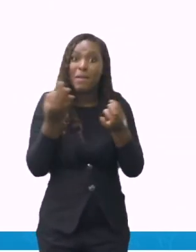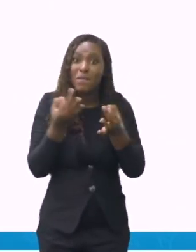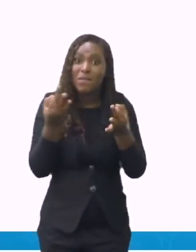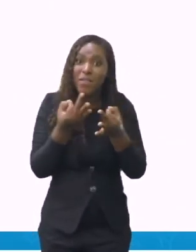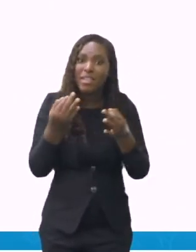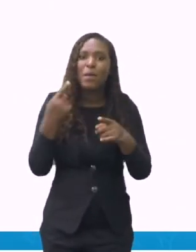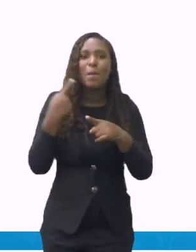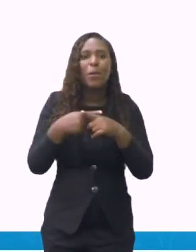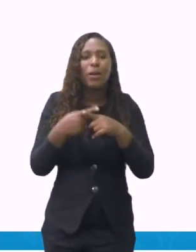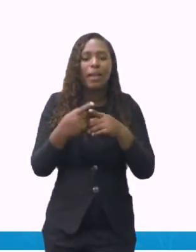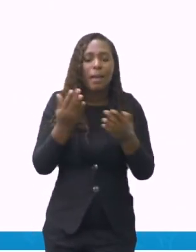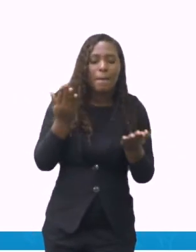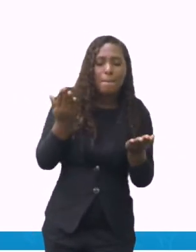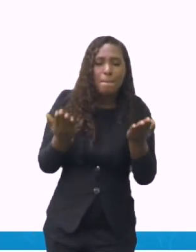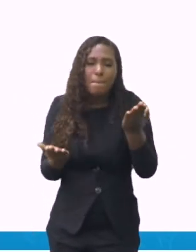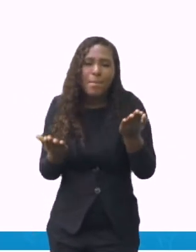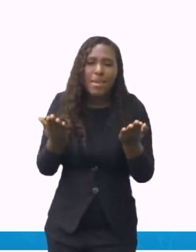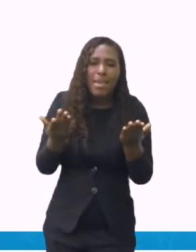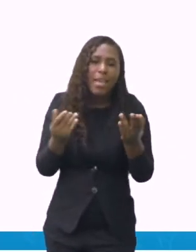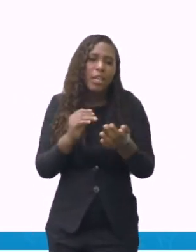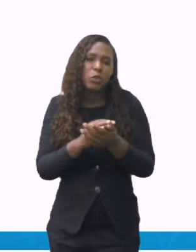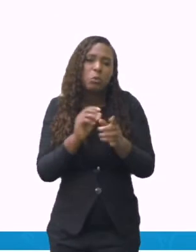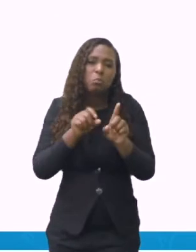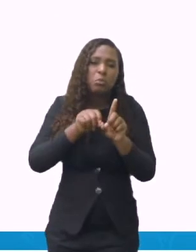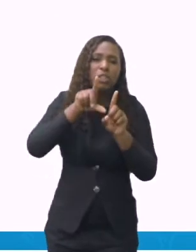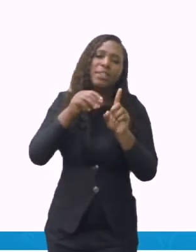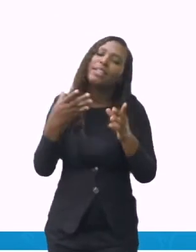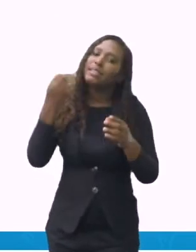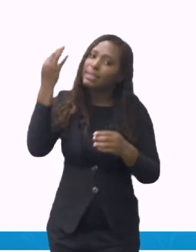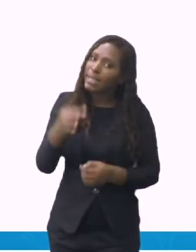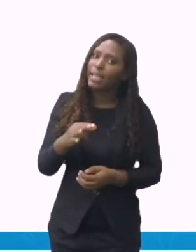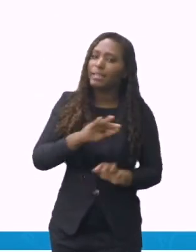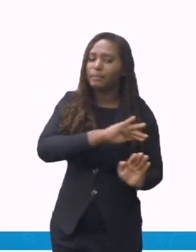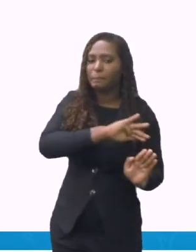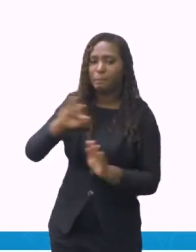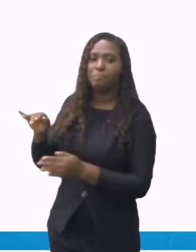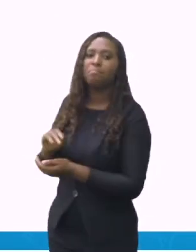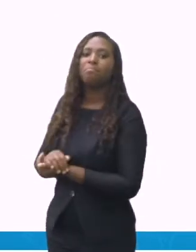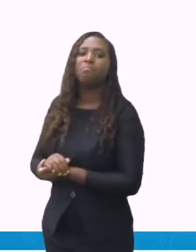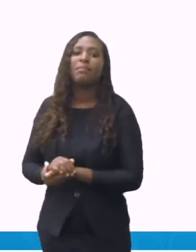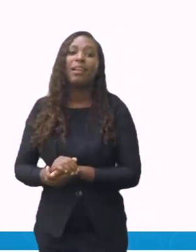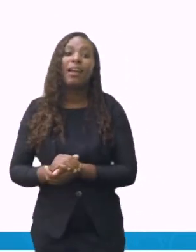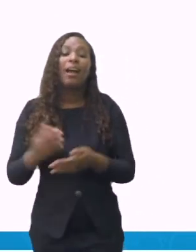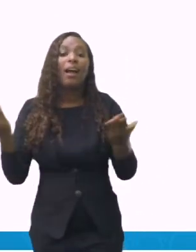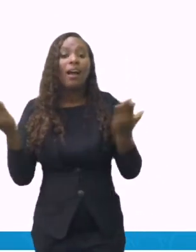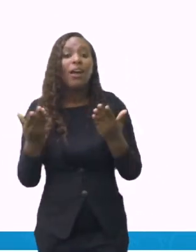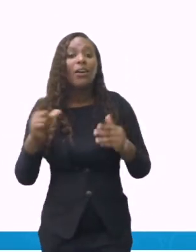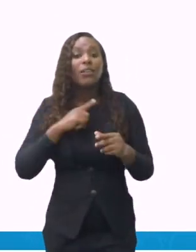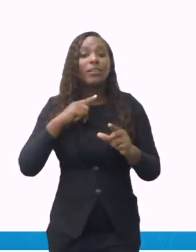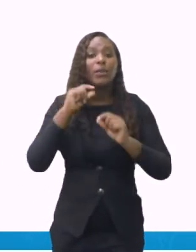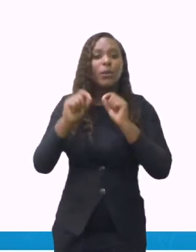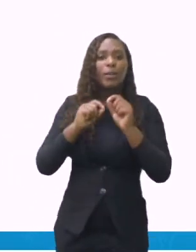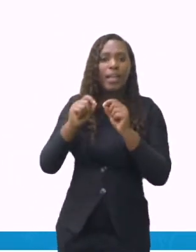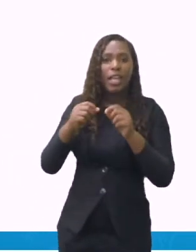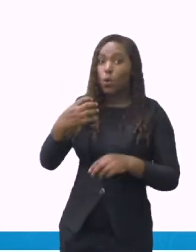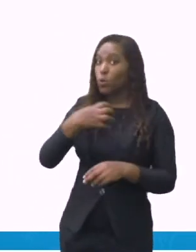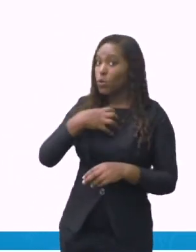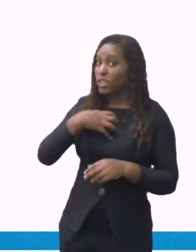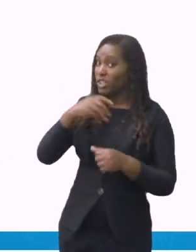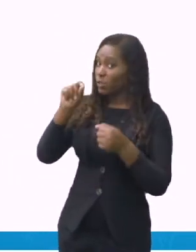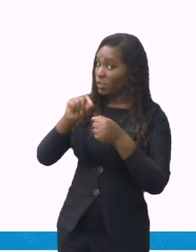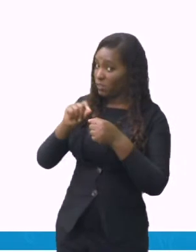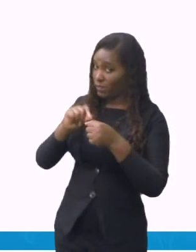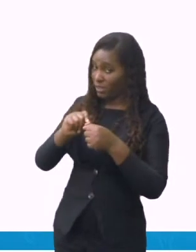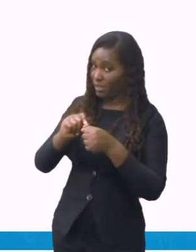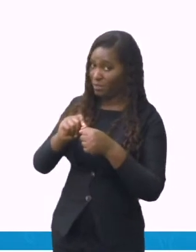E aí, vem em si a receita, o modo de preparo. Agora, aqui, vai explicar